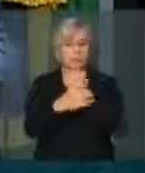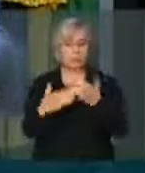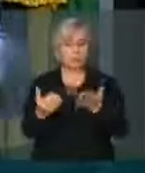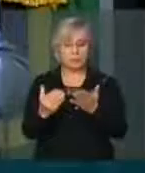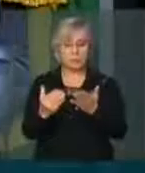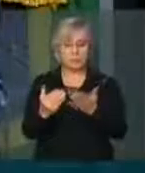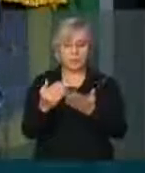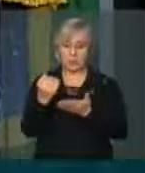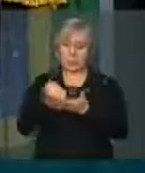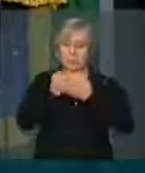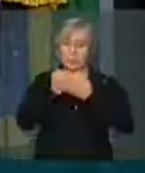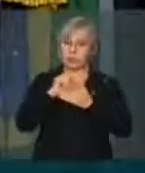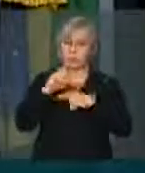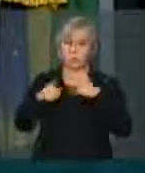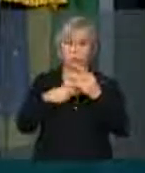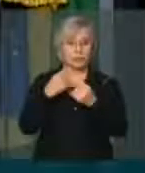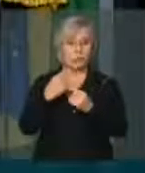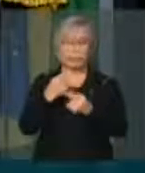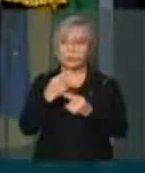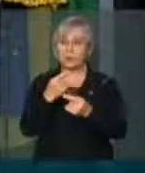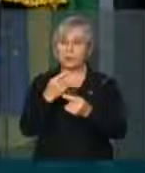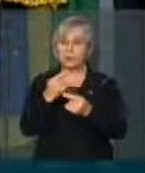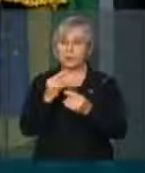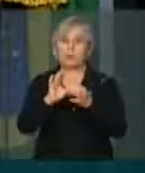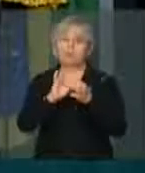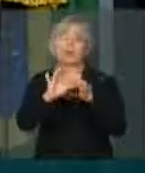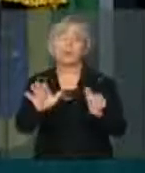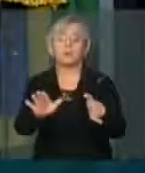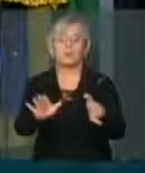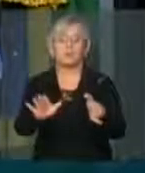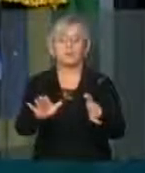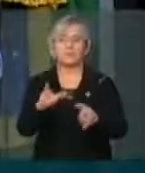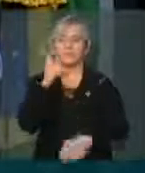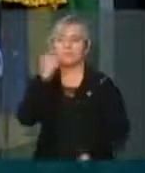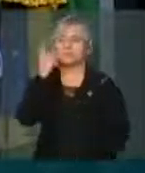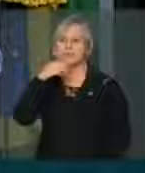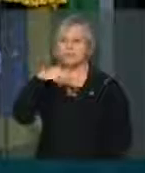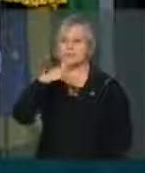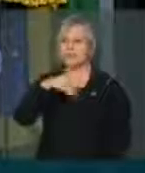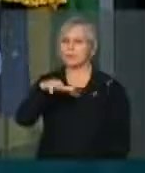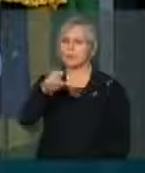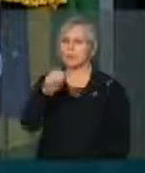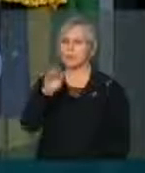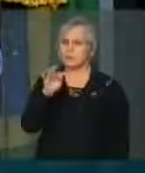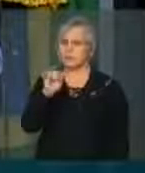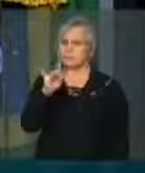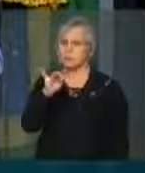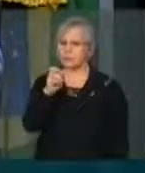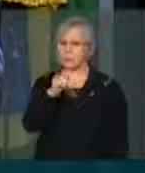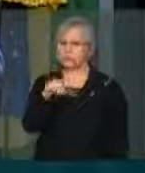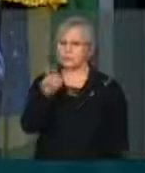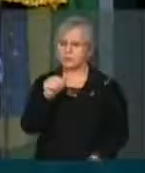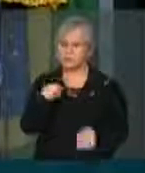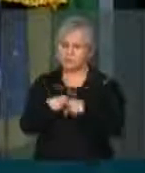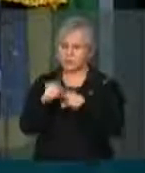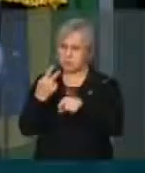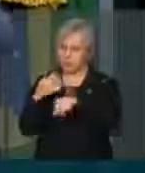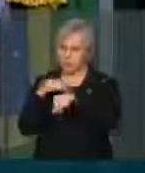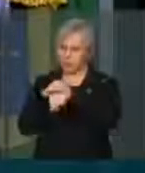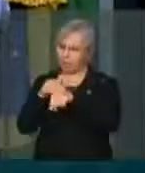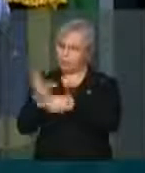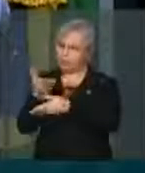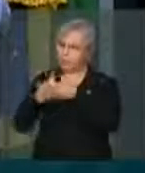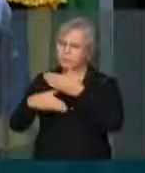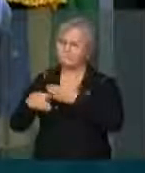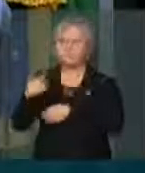depois anistiaram. Aliás, o deputado Miro Teixeira, em conversas que a gente vem mantido, tem